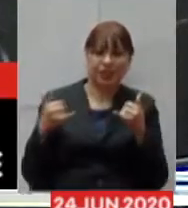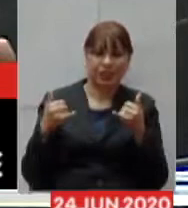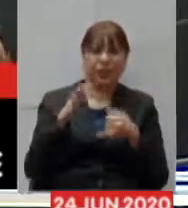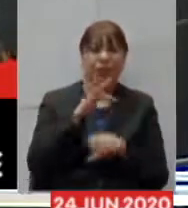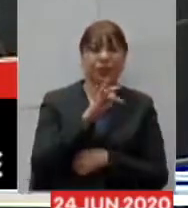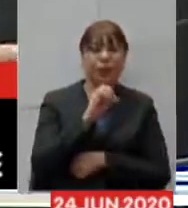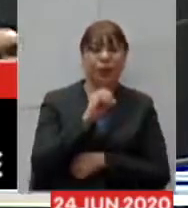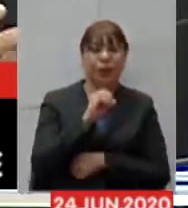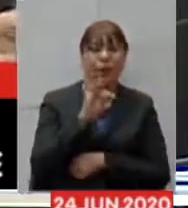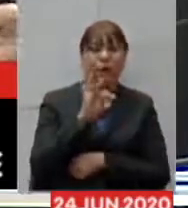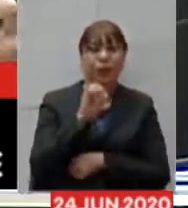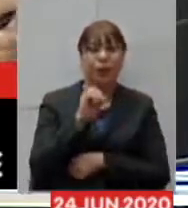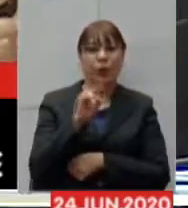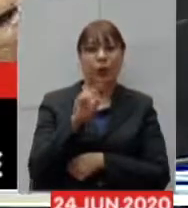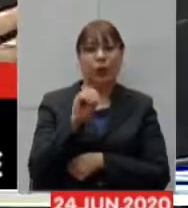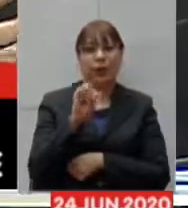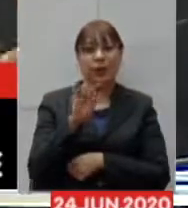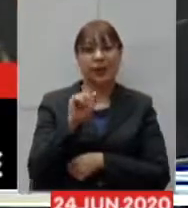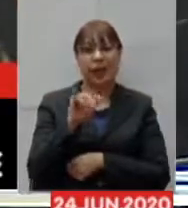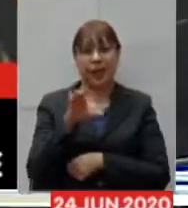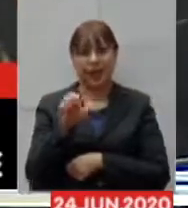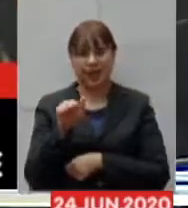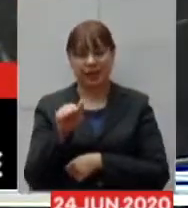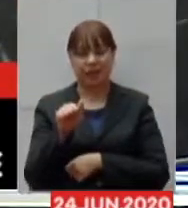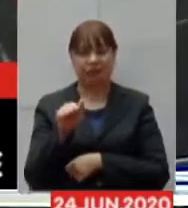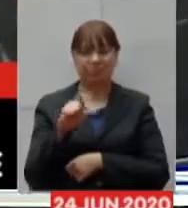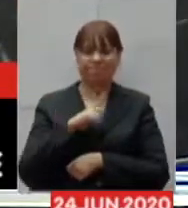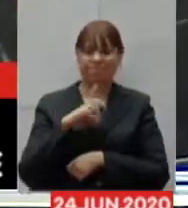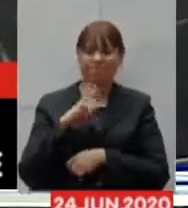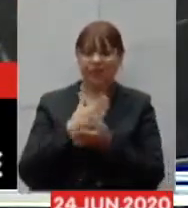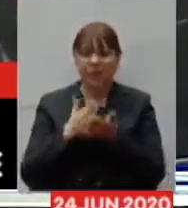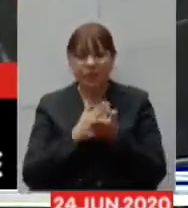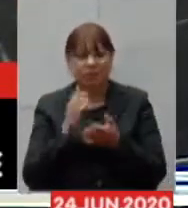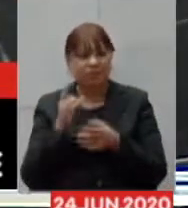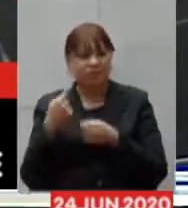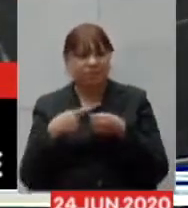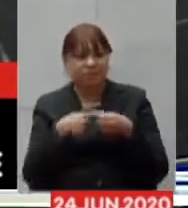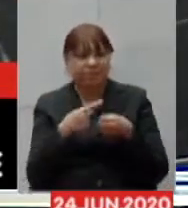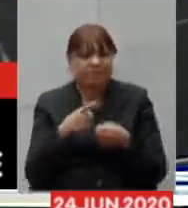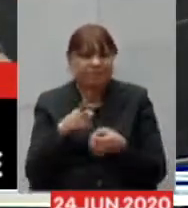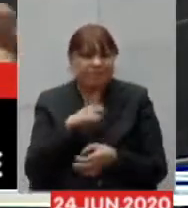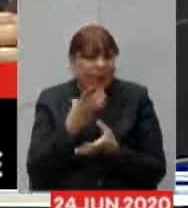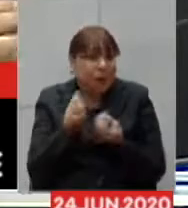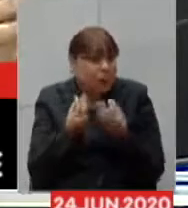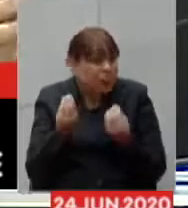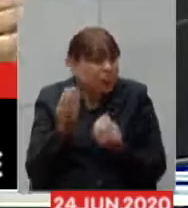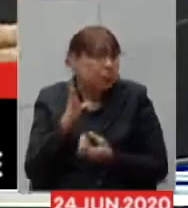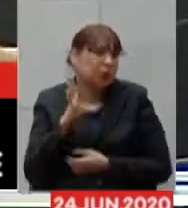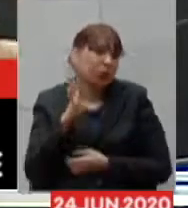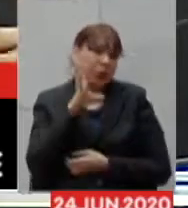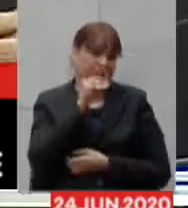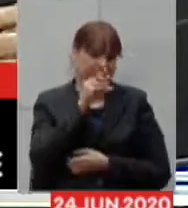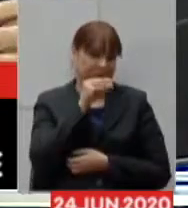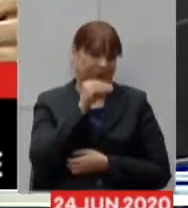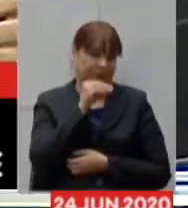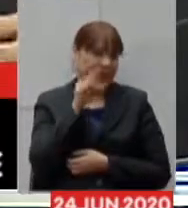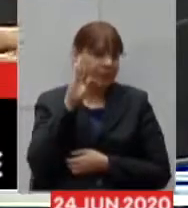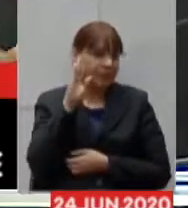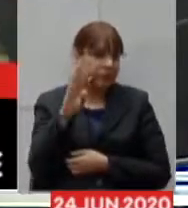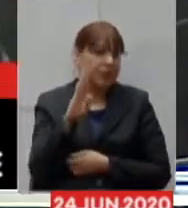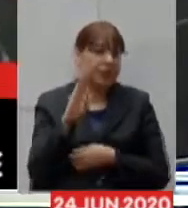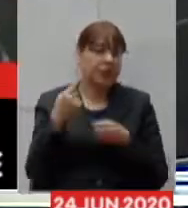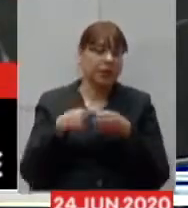algumas cidades elas têm uma concentração muito grande de funcionários, especificamente a cidade de